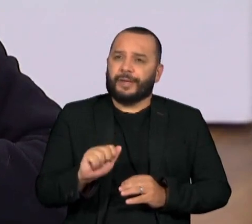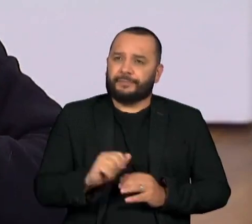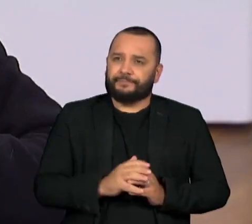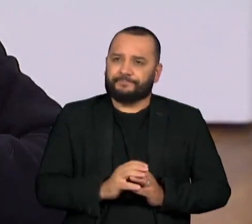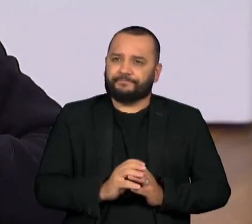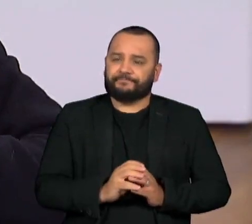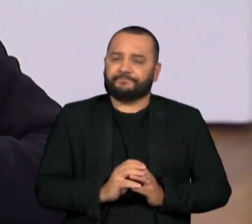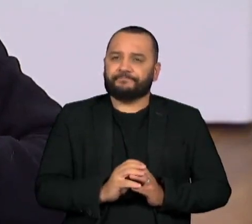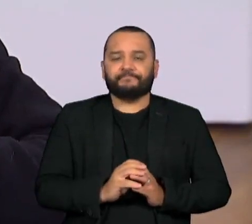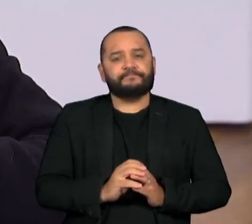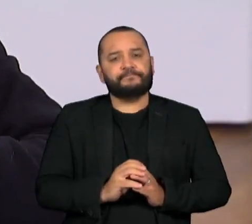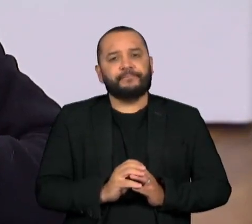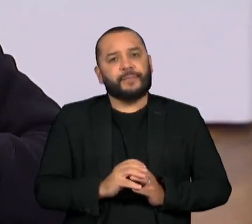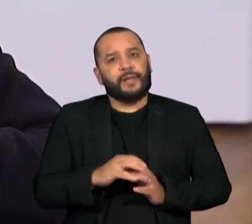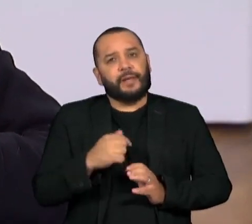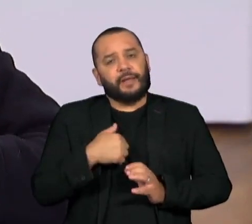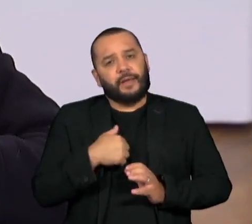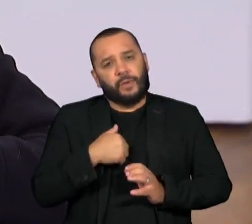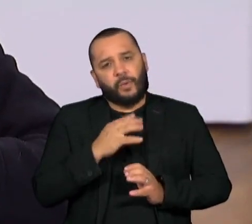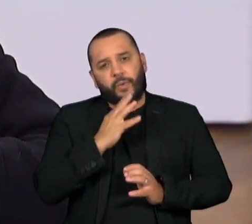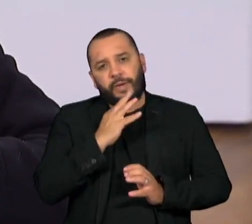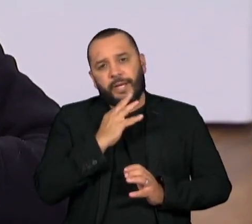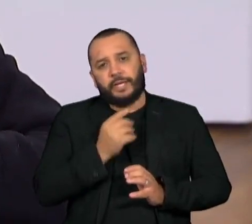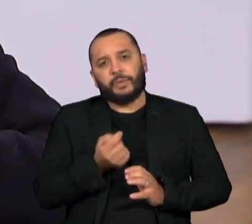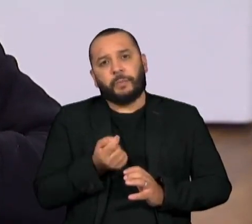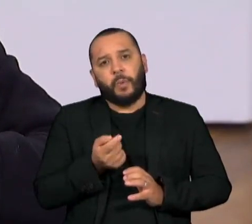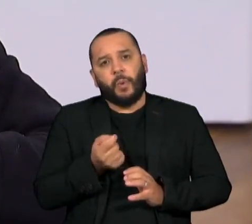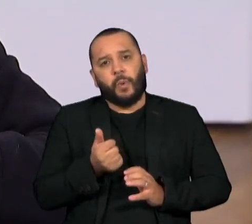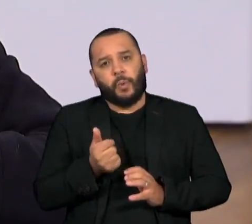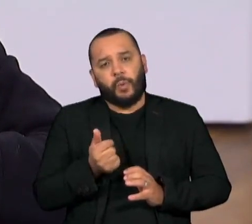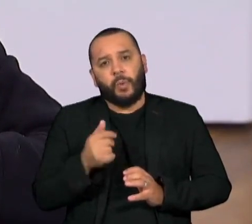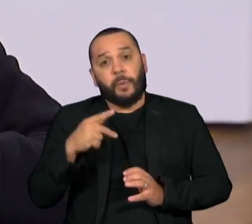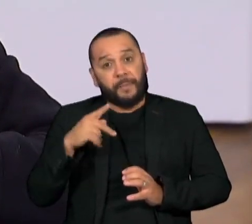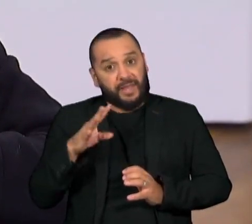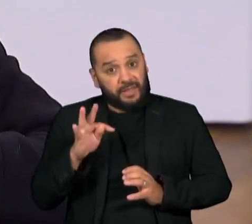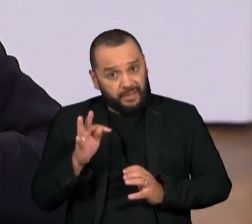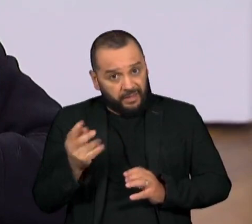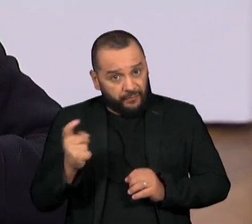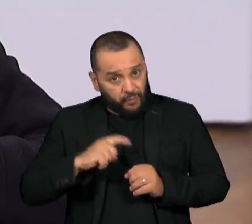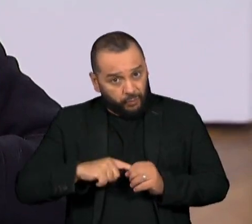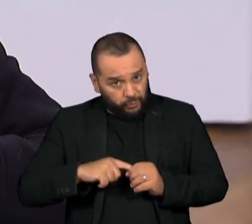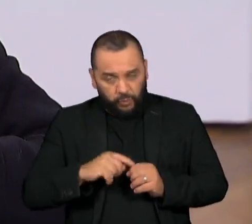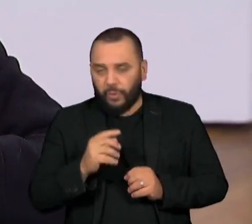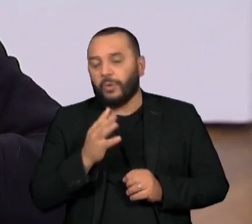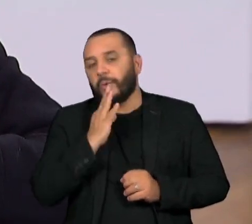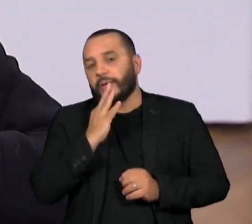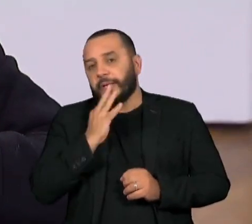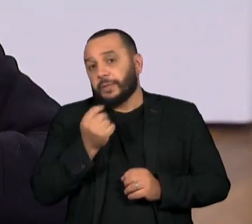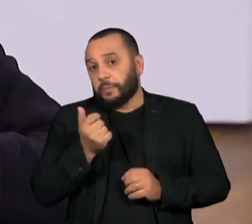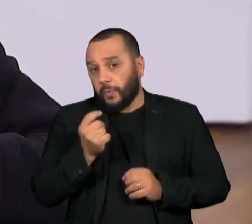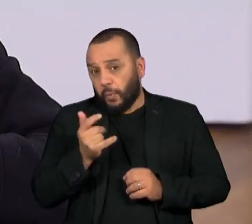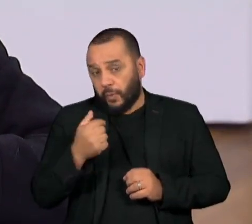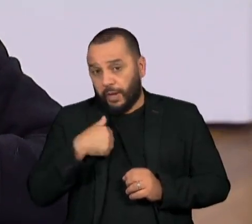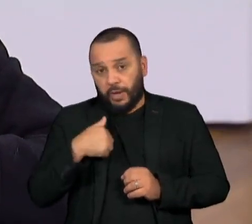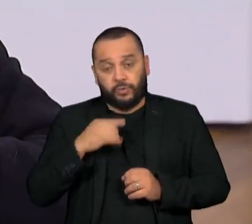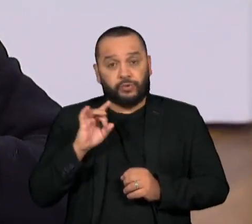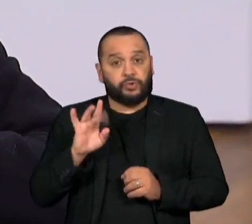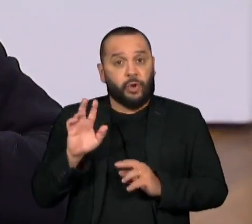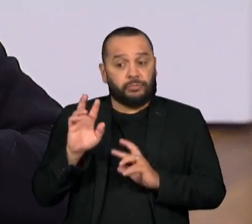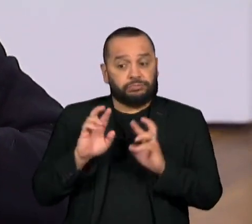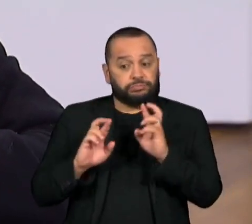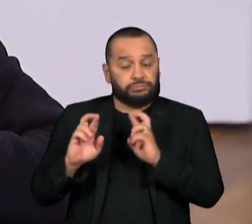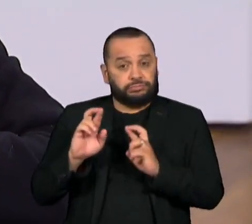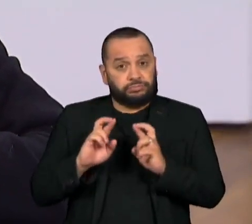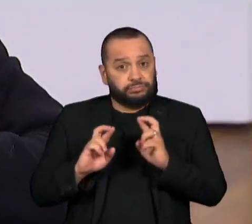eu conheço pouco o PT que volta, né? Mas, como observador, eu posso dizer que o